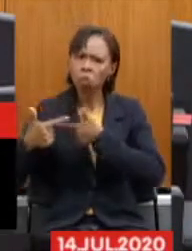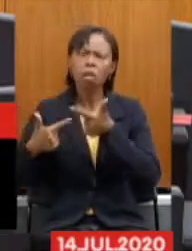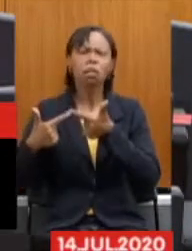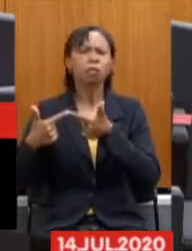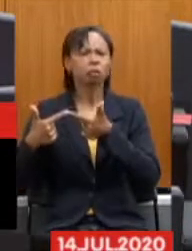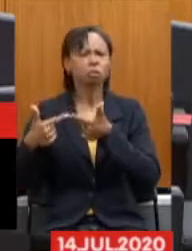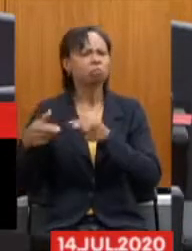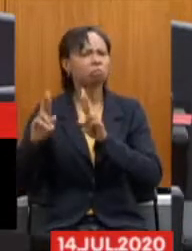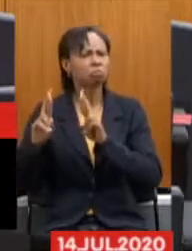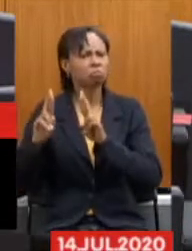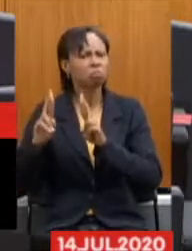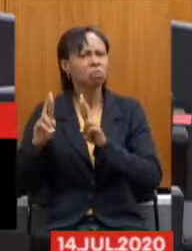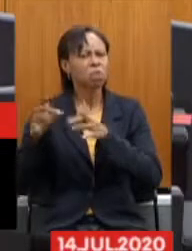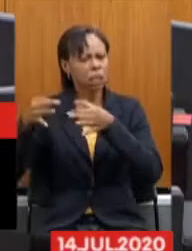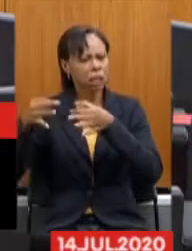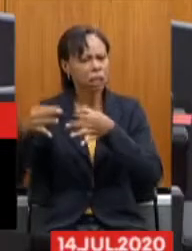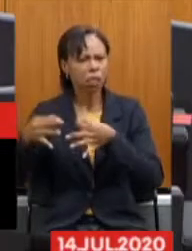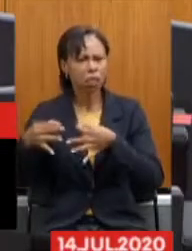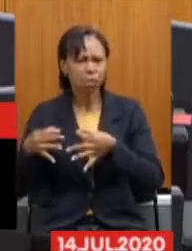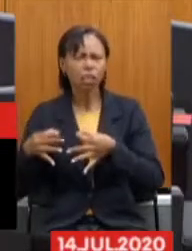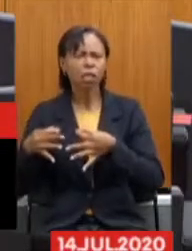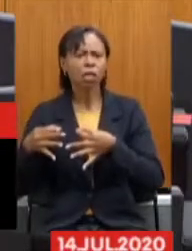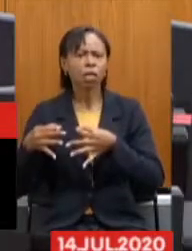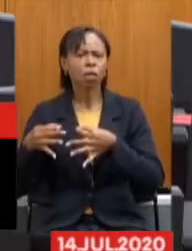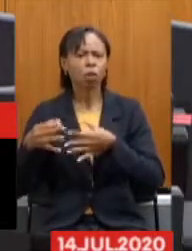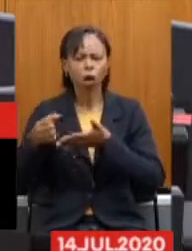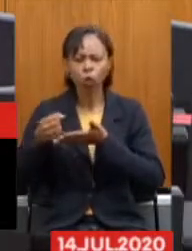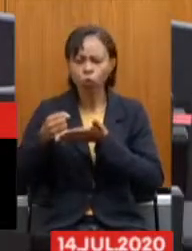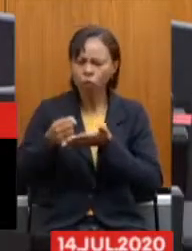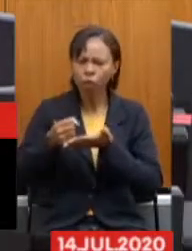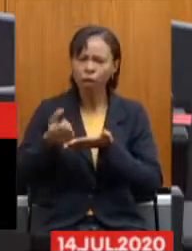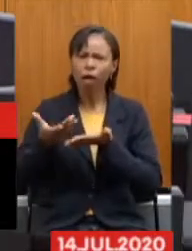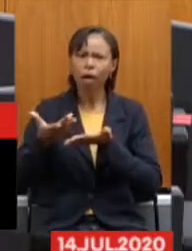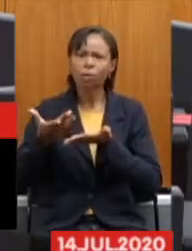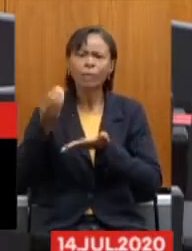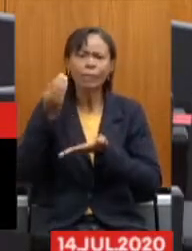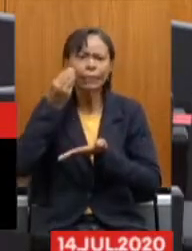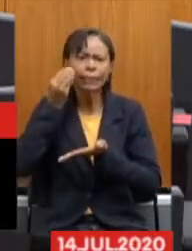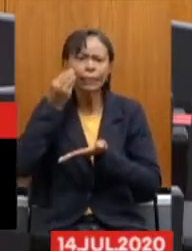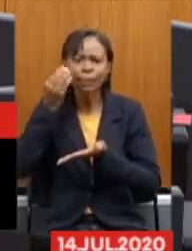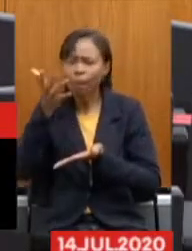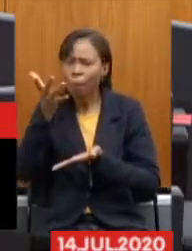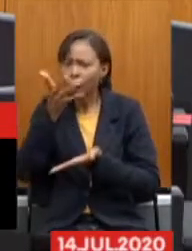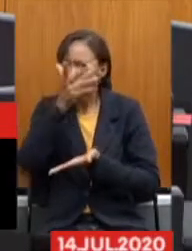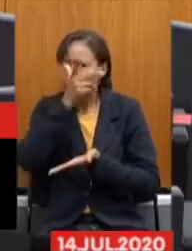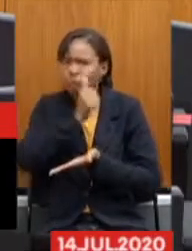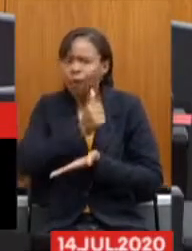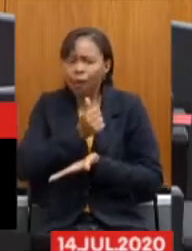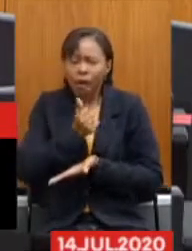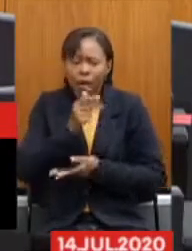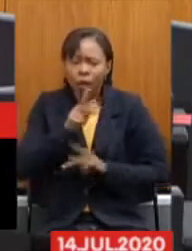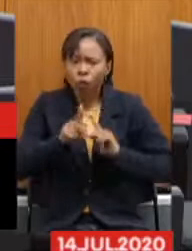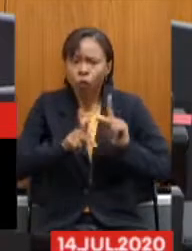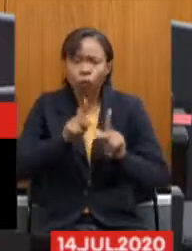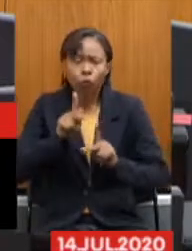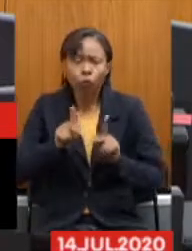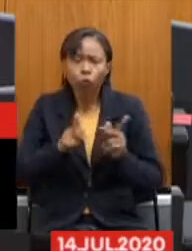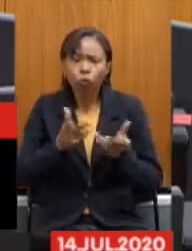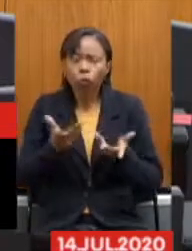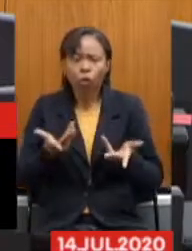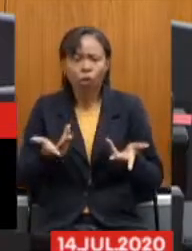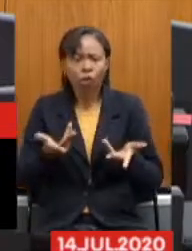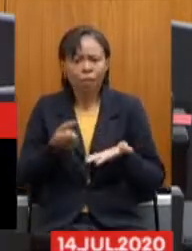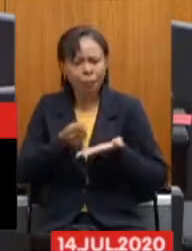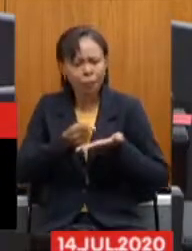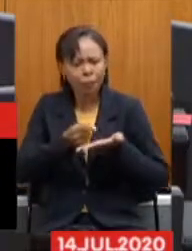enquanto nós estamos tentando salvar as vidas, garantir uma boa assistência com toda